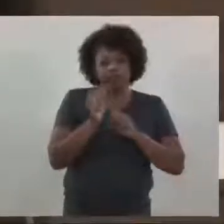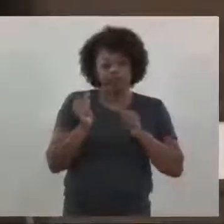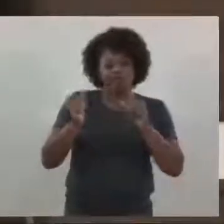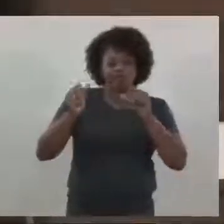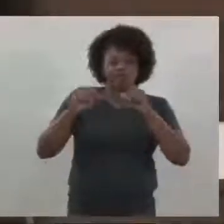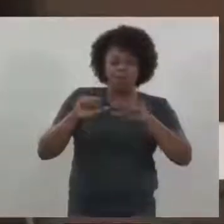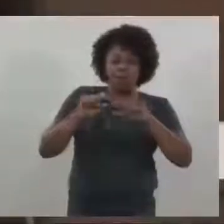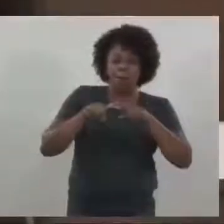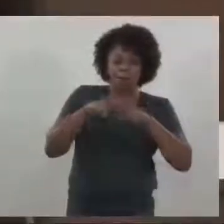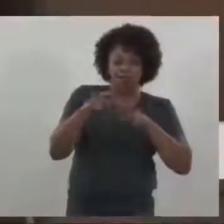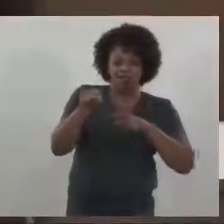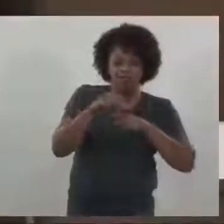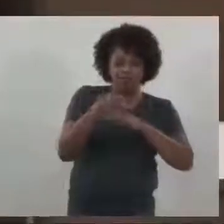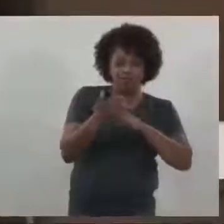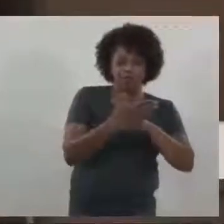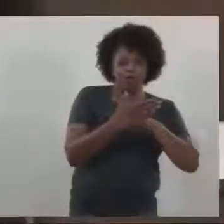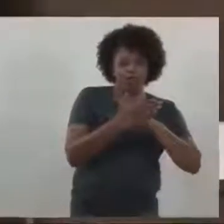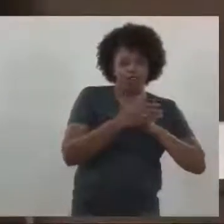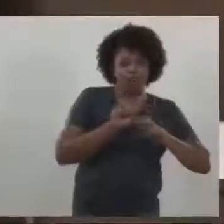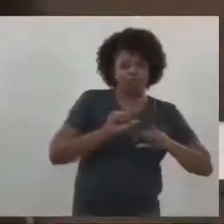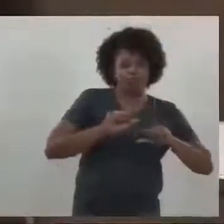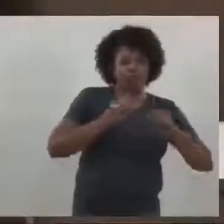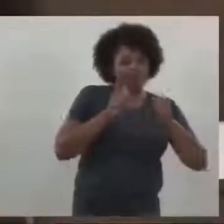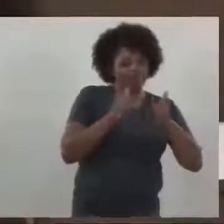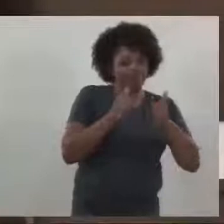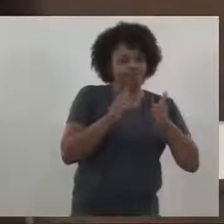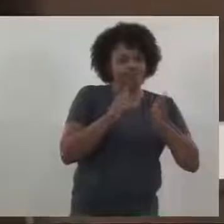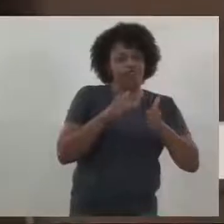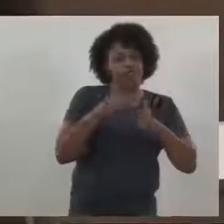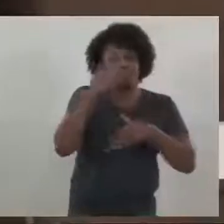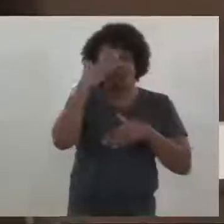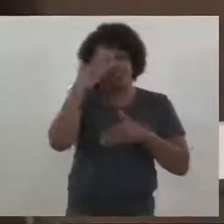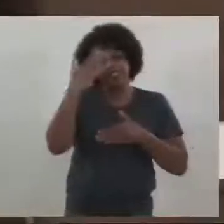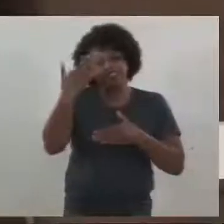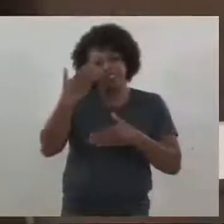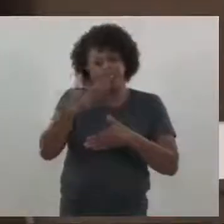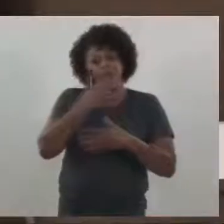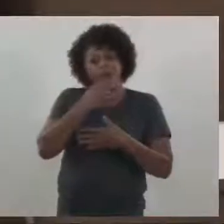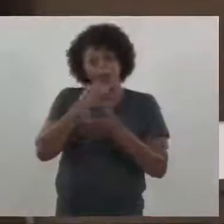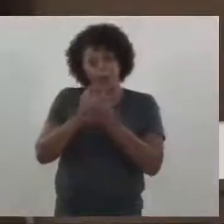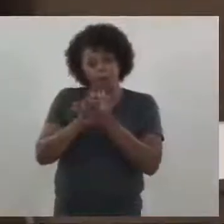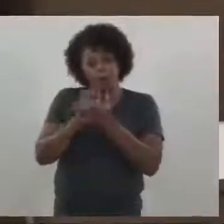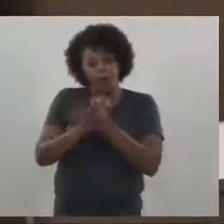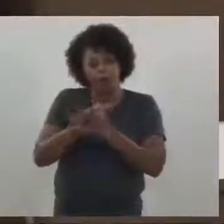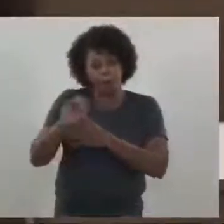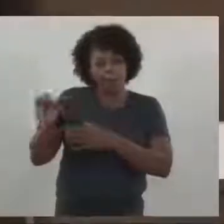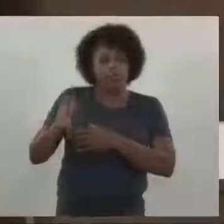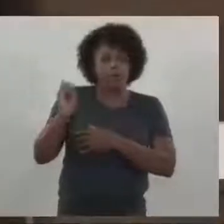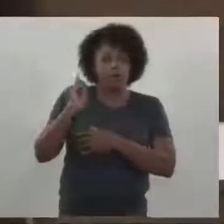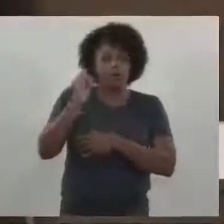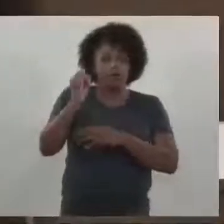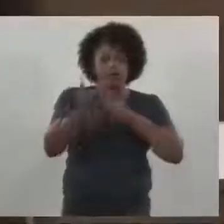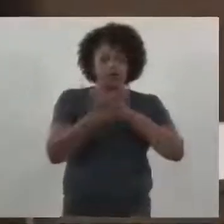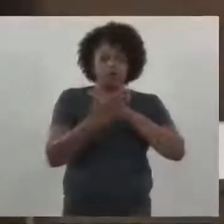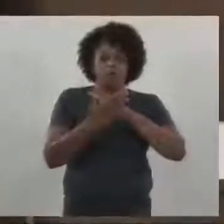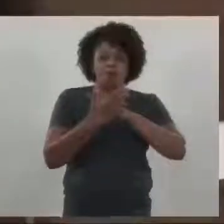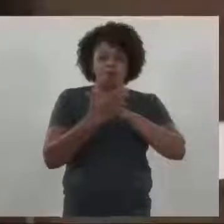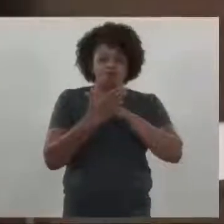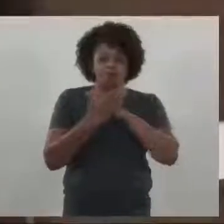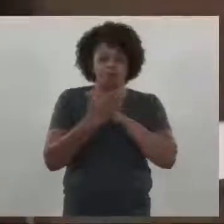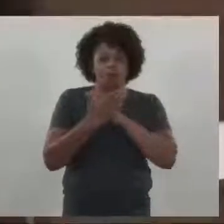vocês eu resisti. Quero agradecer ao meu esposo, principalmente, que foi a pessoa que mais me incentivou,